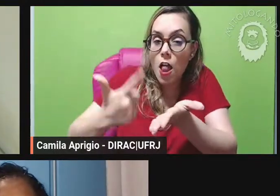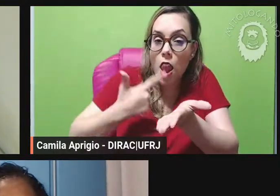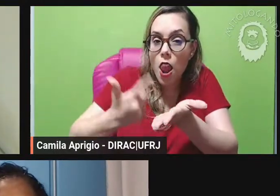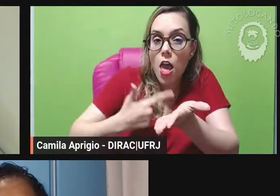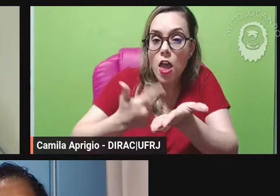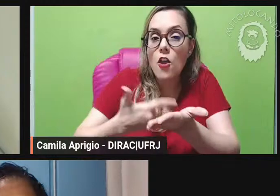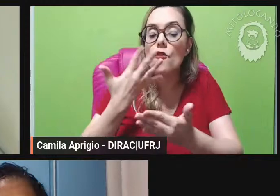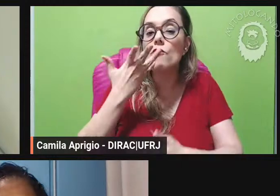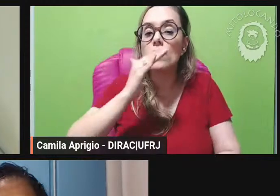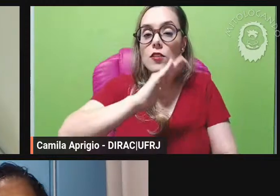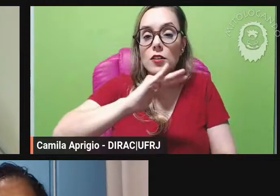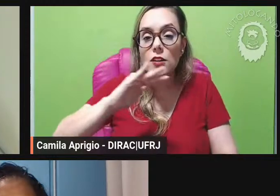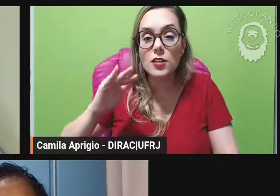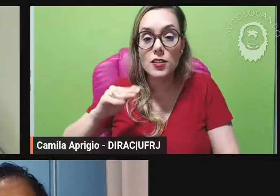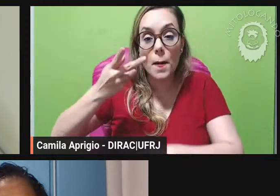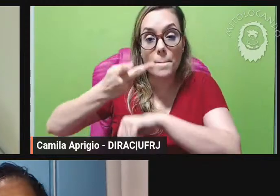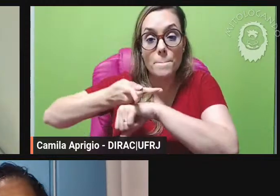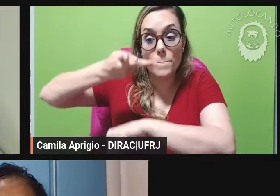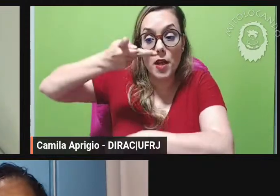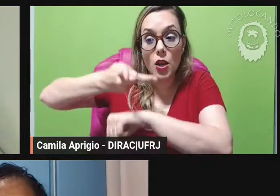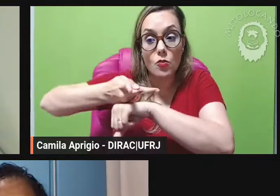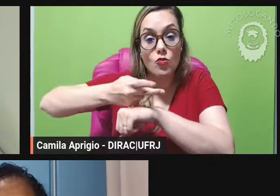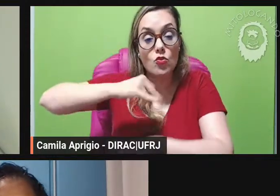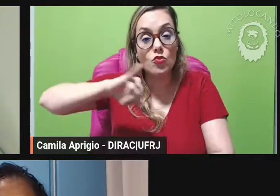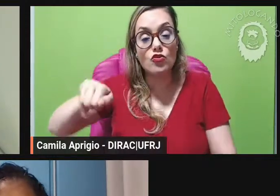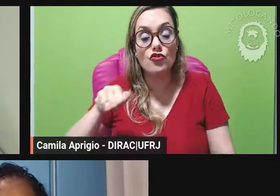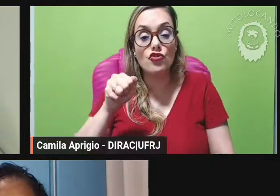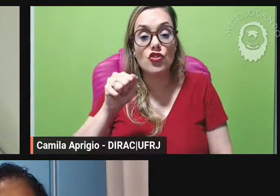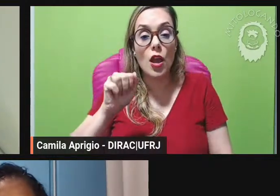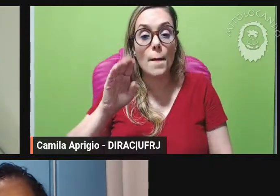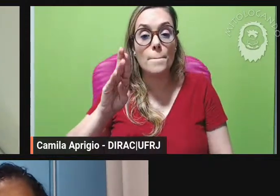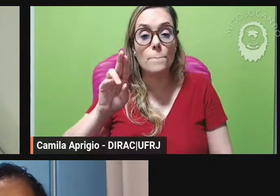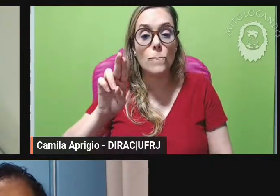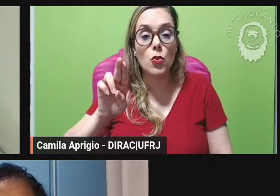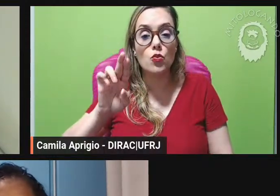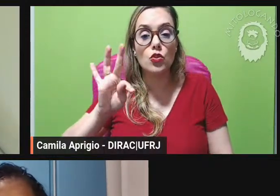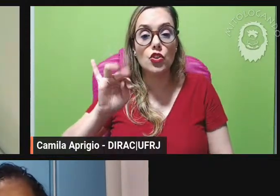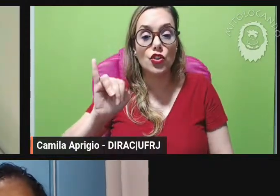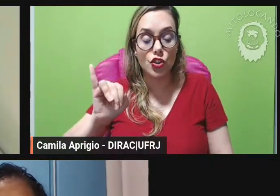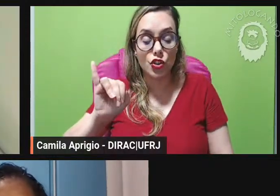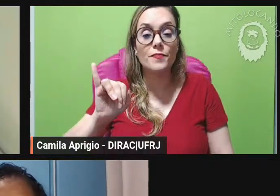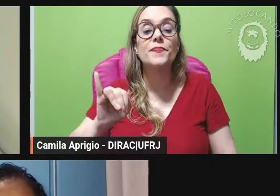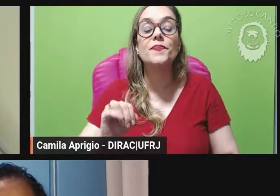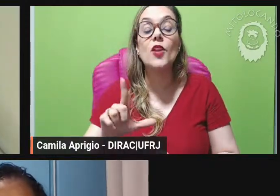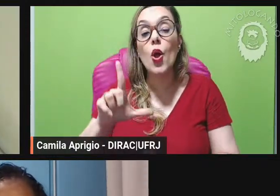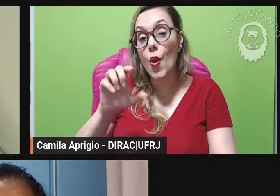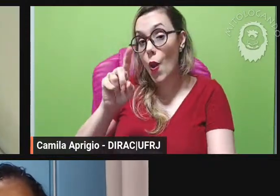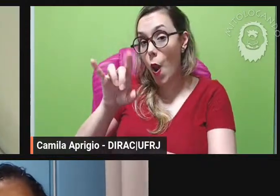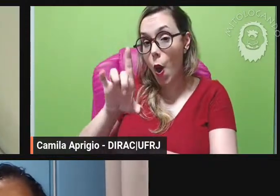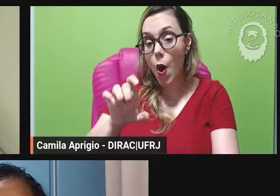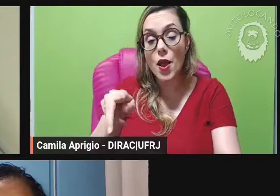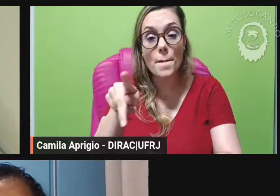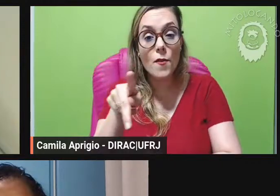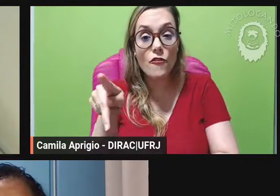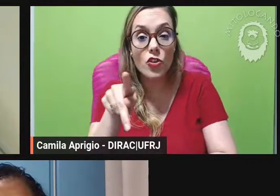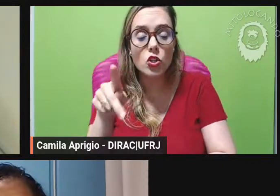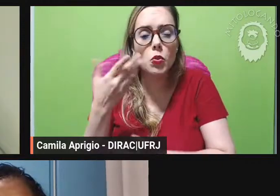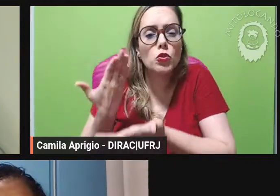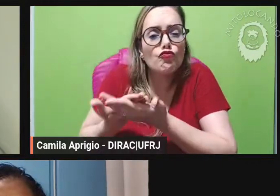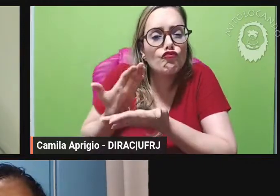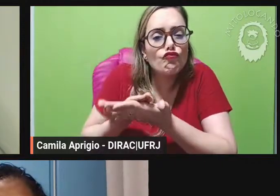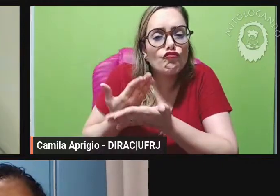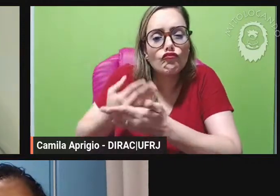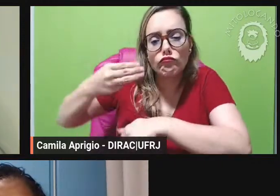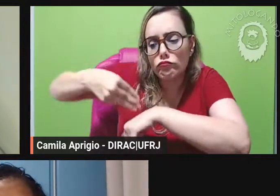do prêmio Jabuti na categoria não ficção em 2009 Lloyd realizou estudos sobre a fábula durante o mestrado e